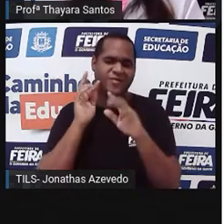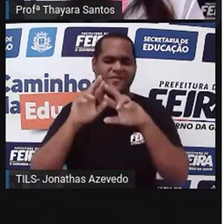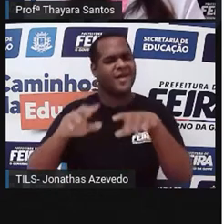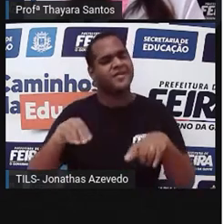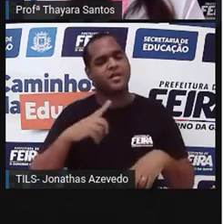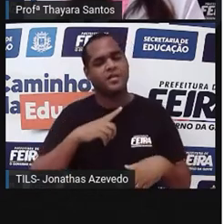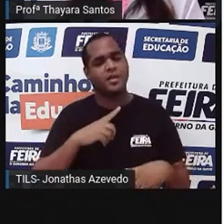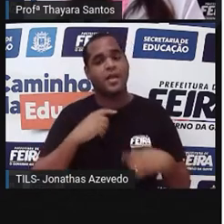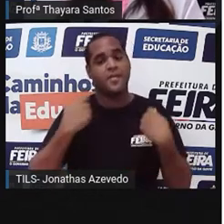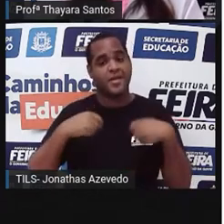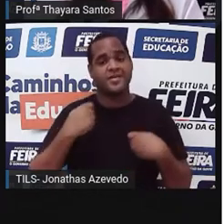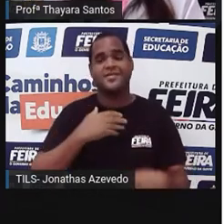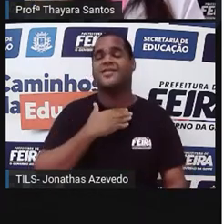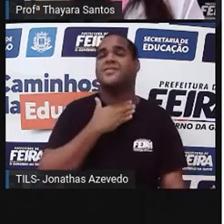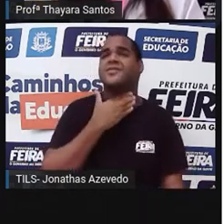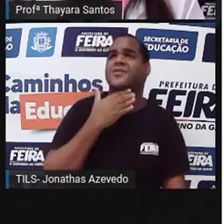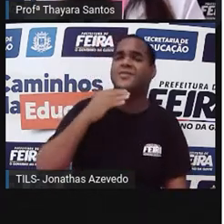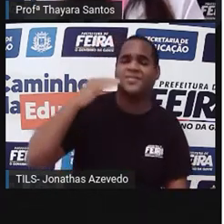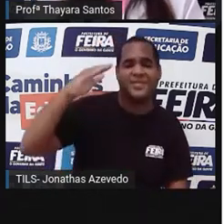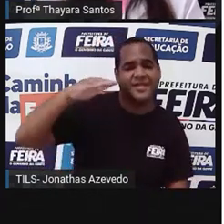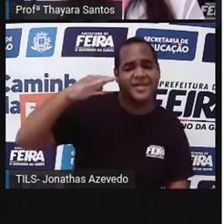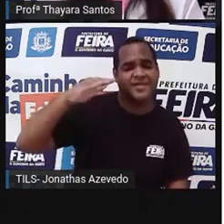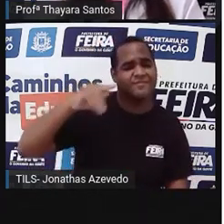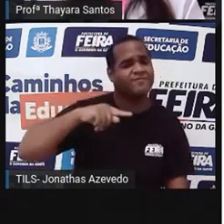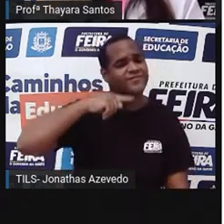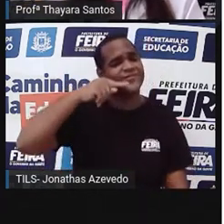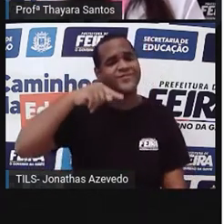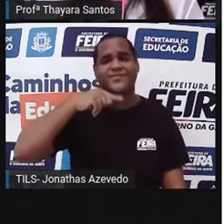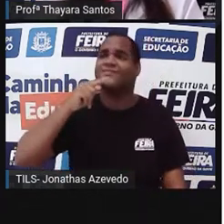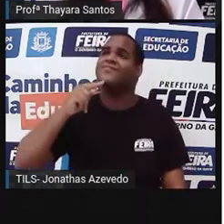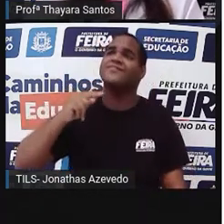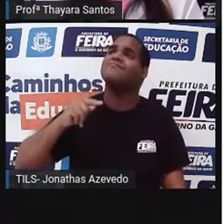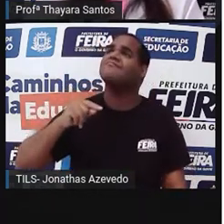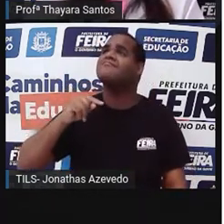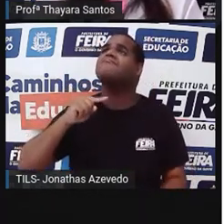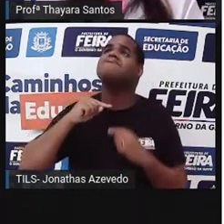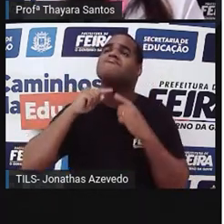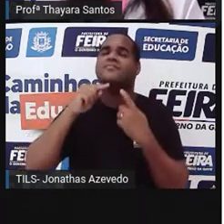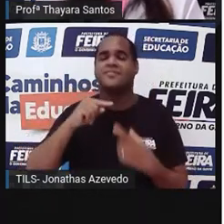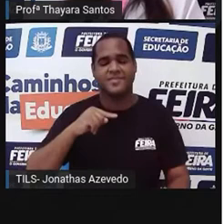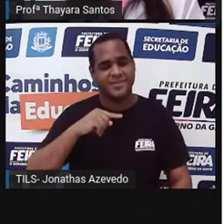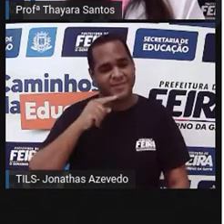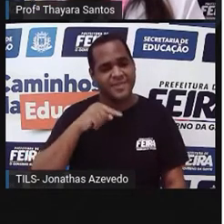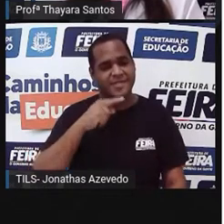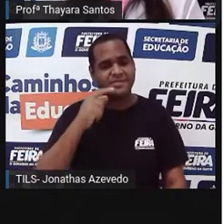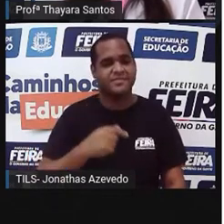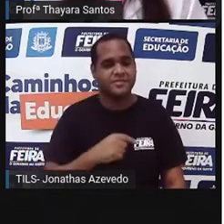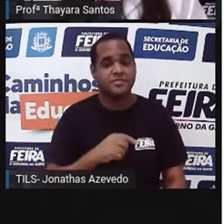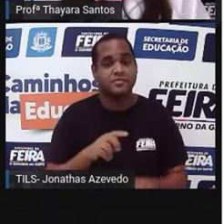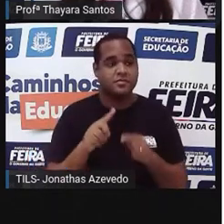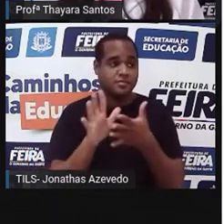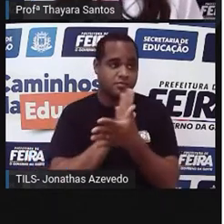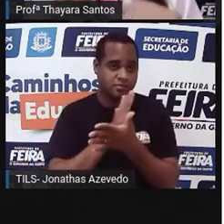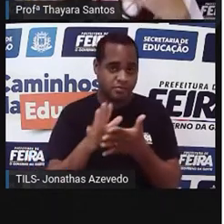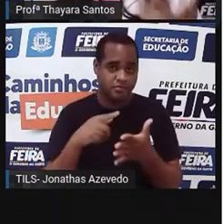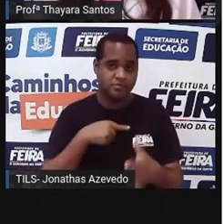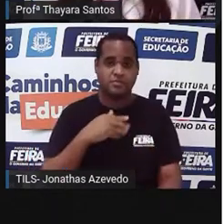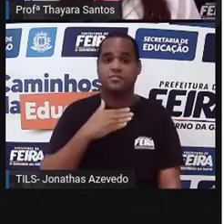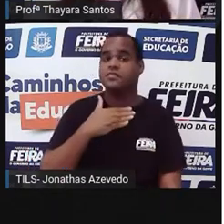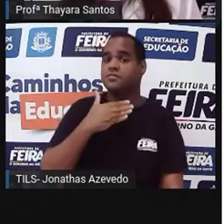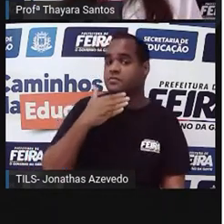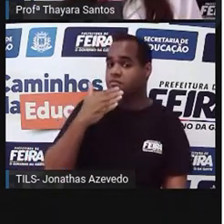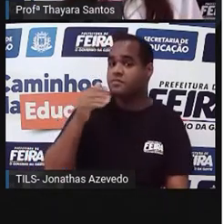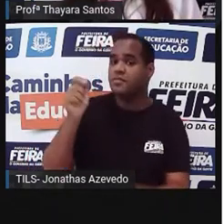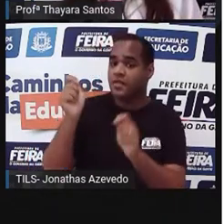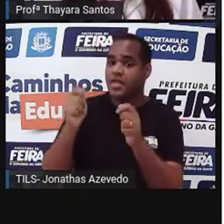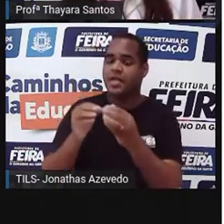E como elas tinham pescoço pequeno, elas não conseguiam alcançar lá e ficavam se esticando o tempo inteiro. Já aquelas que tinham pescoço maior, elas conseguiam